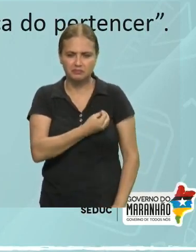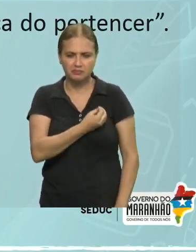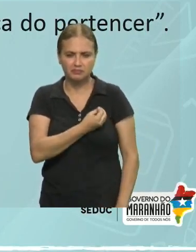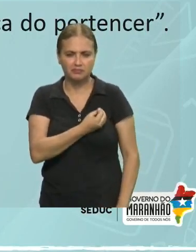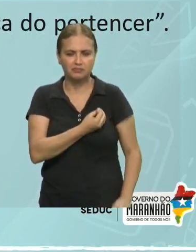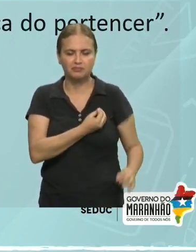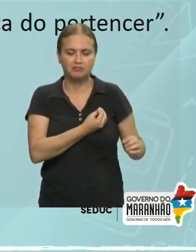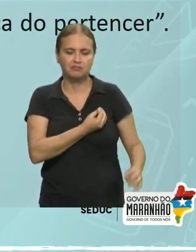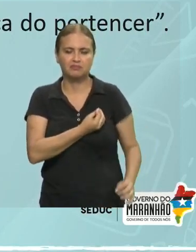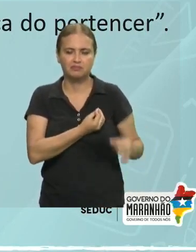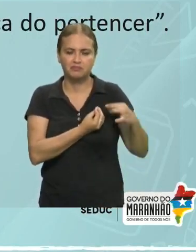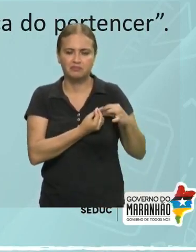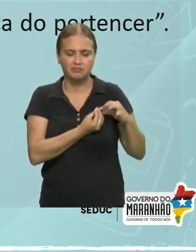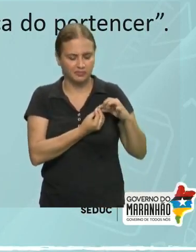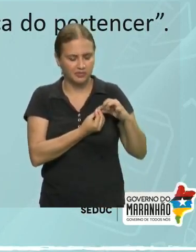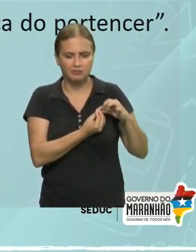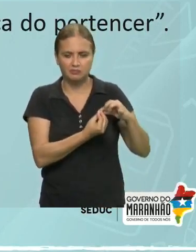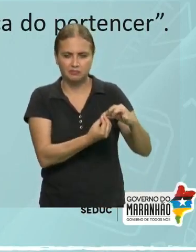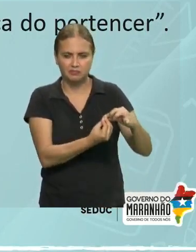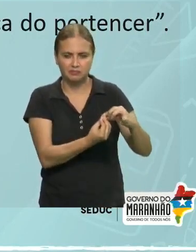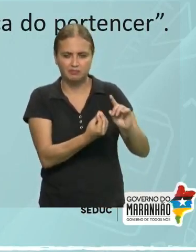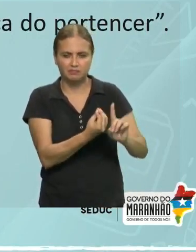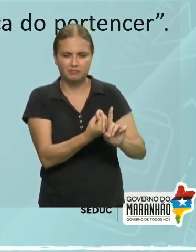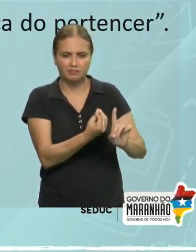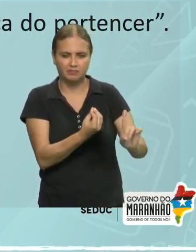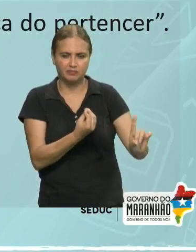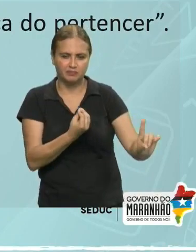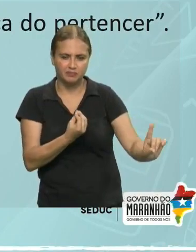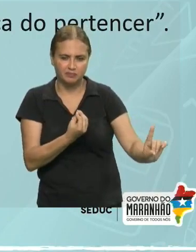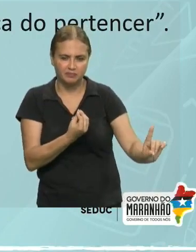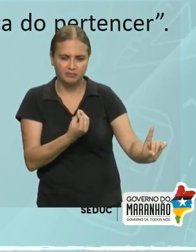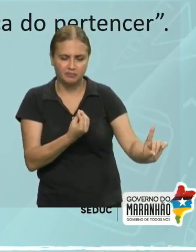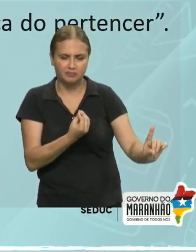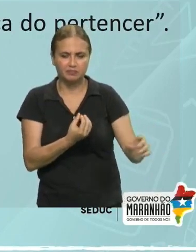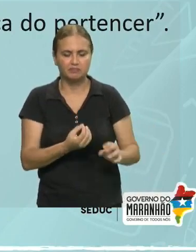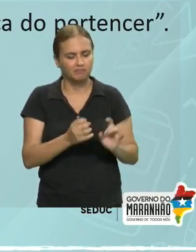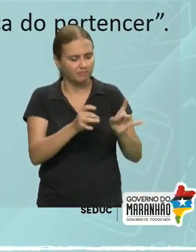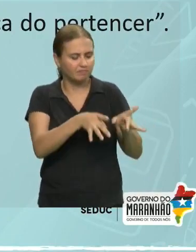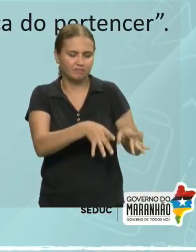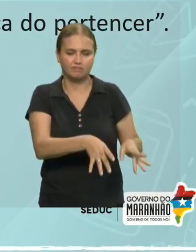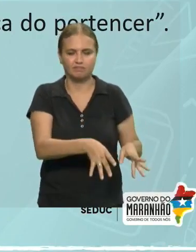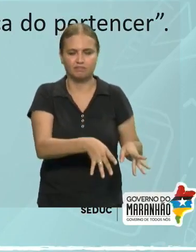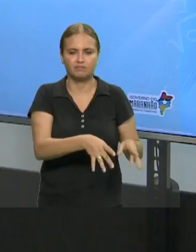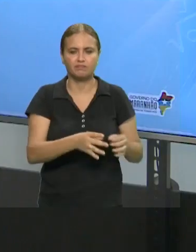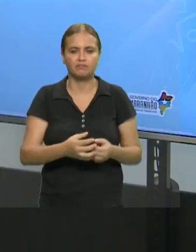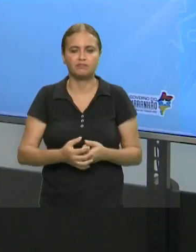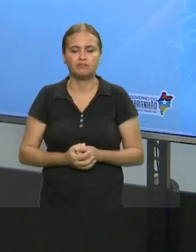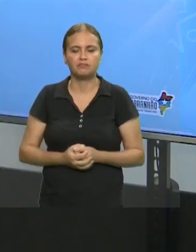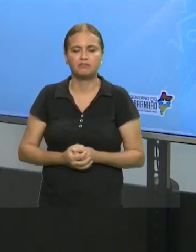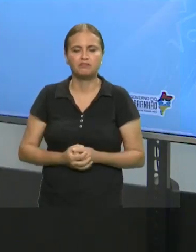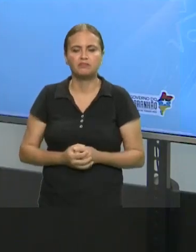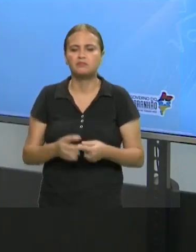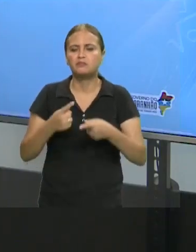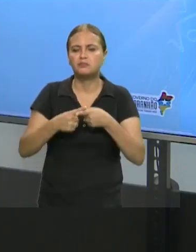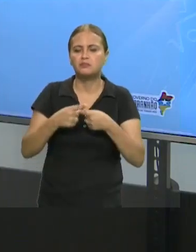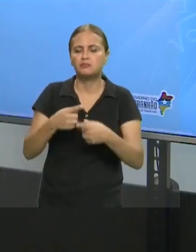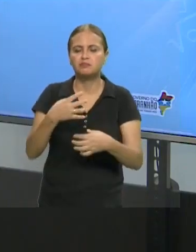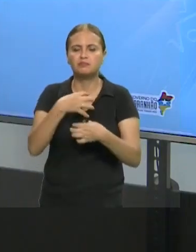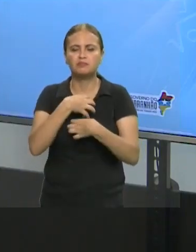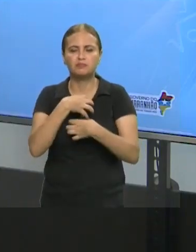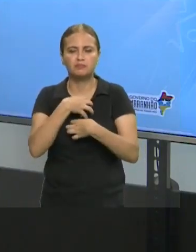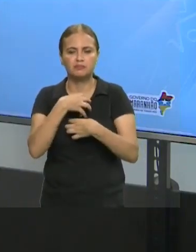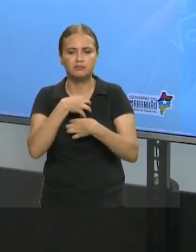expressão que a gente conhece da guerra. O desertor é aquela pessoa que desiste, que abandona. Por que ela se sentia